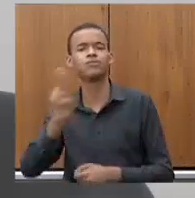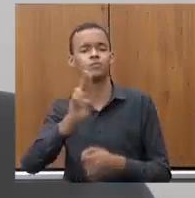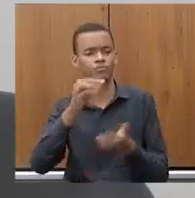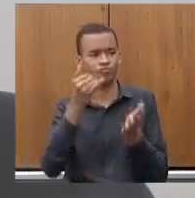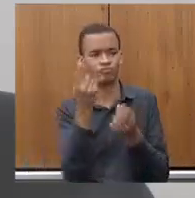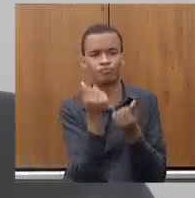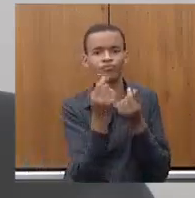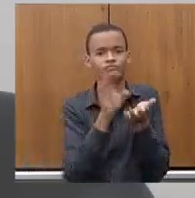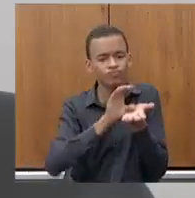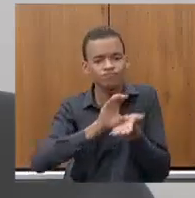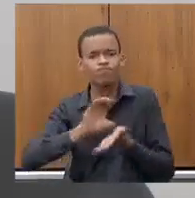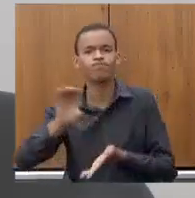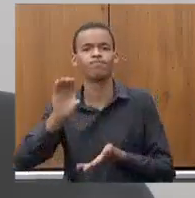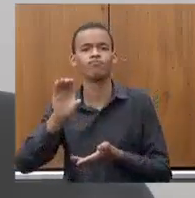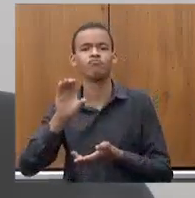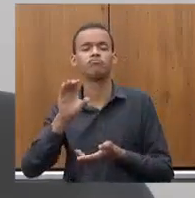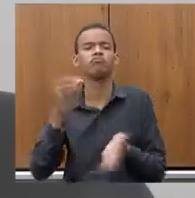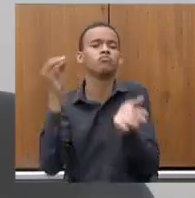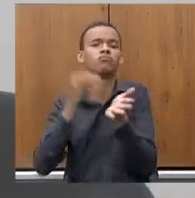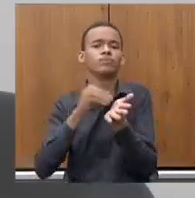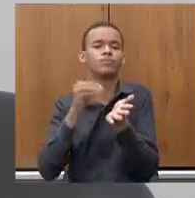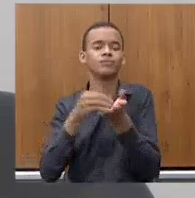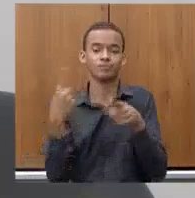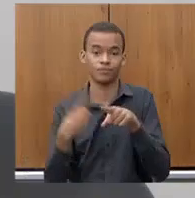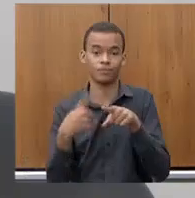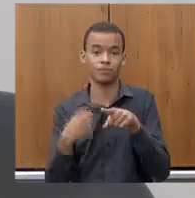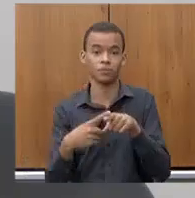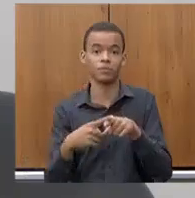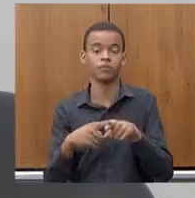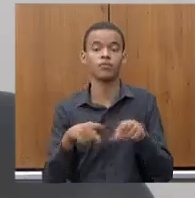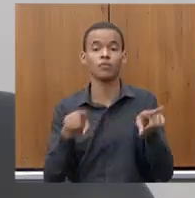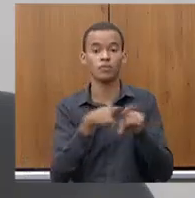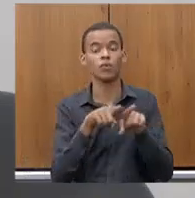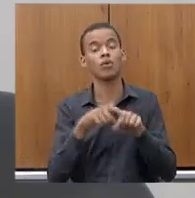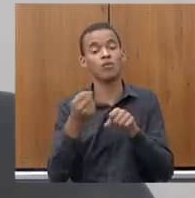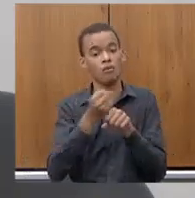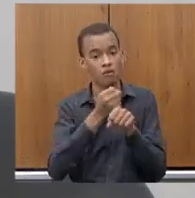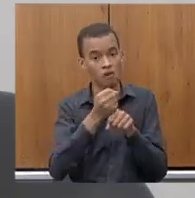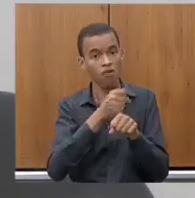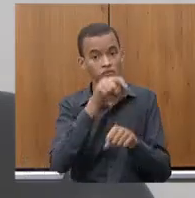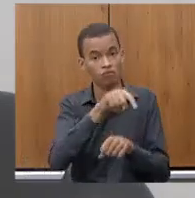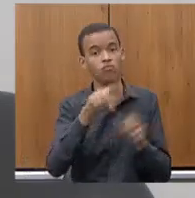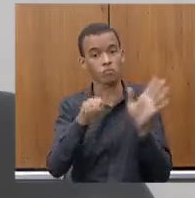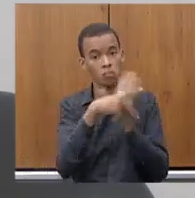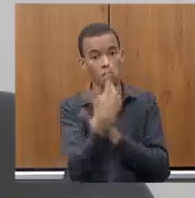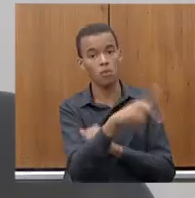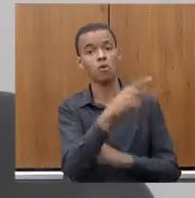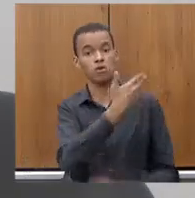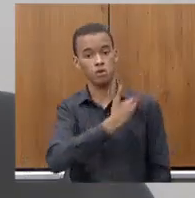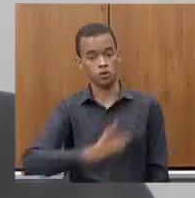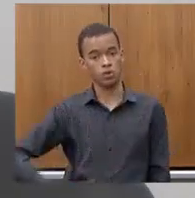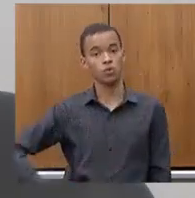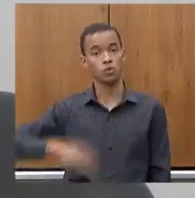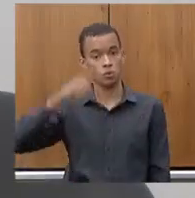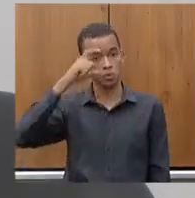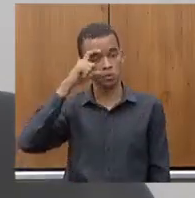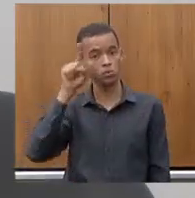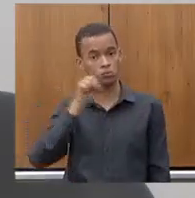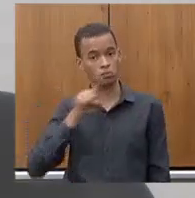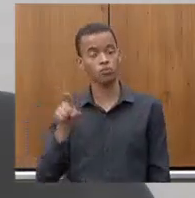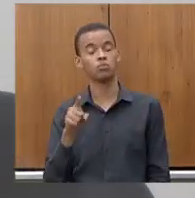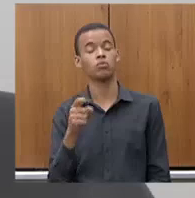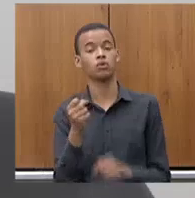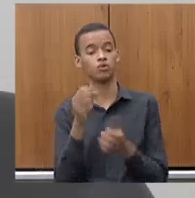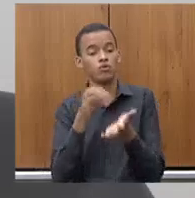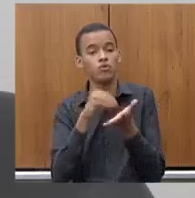investimento constitucional dos 12% da saúde do ano dele? Porque o ano dele não é do PT, mas não. Por